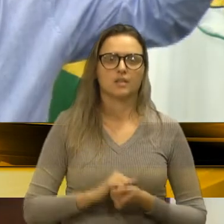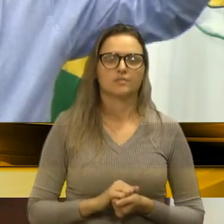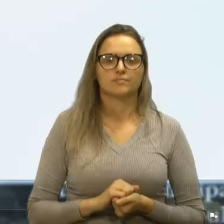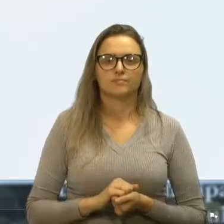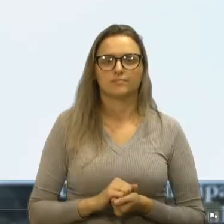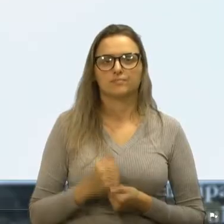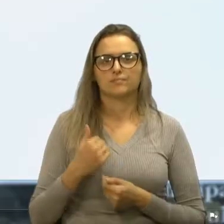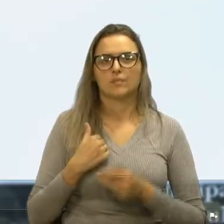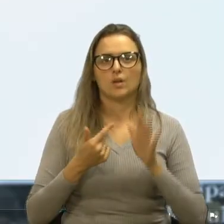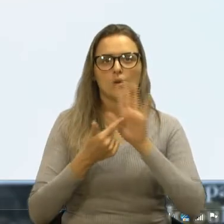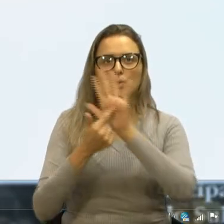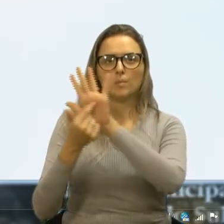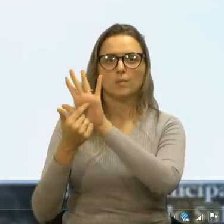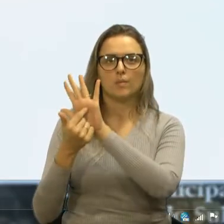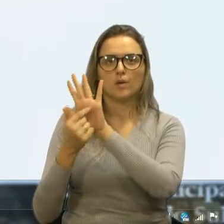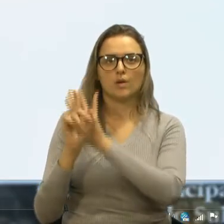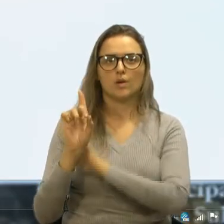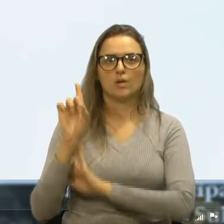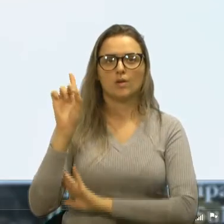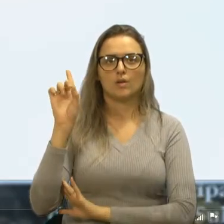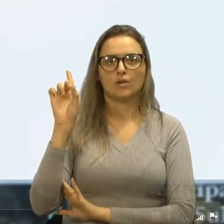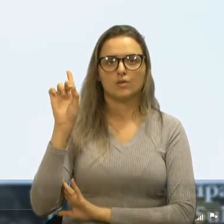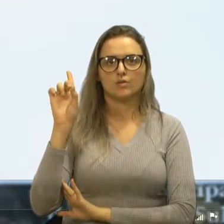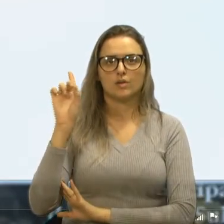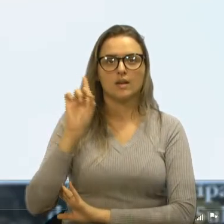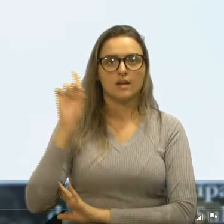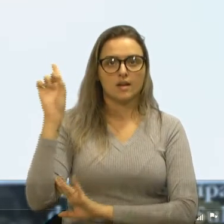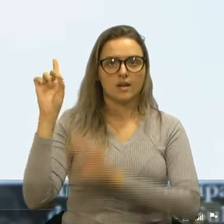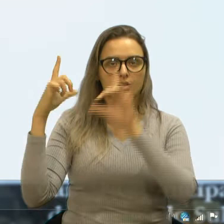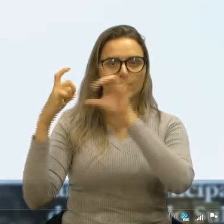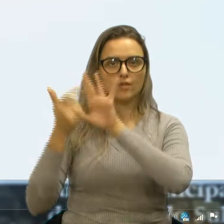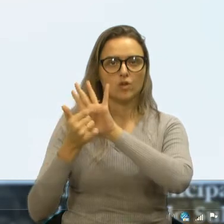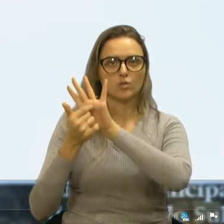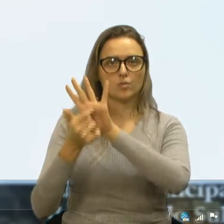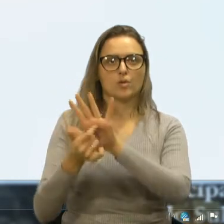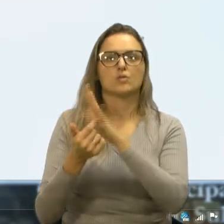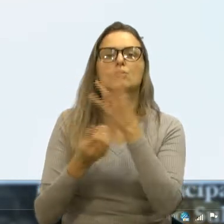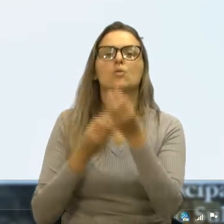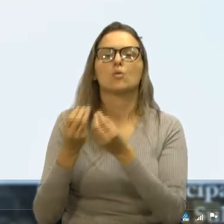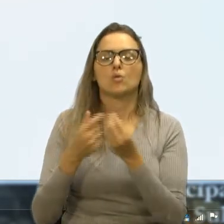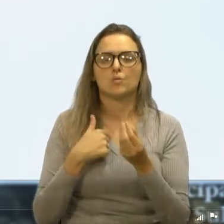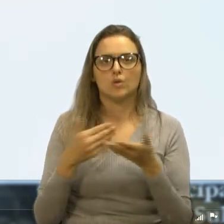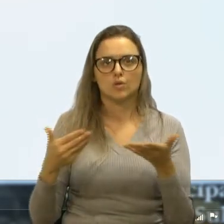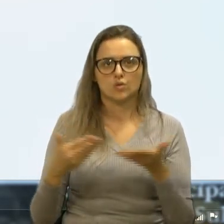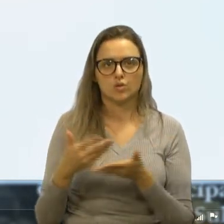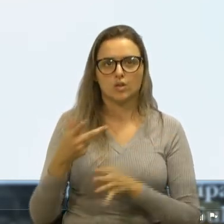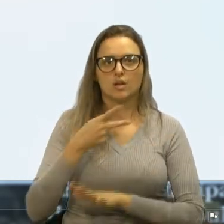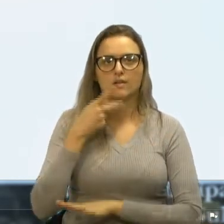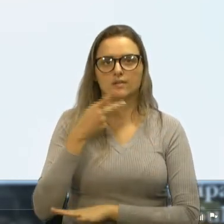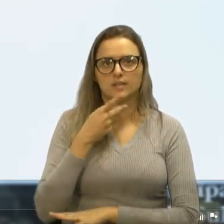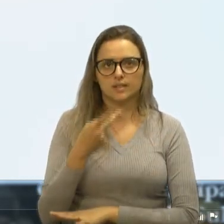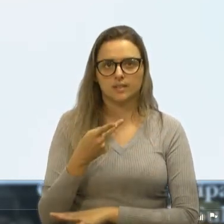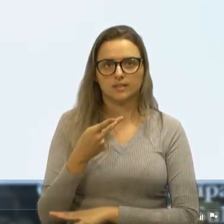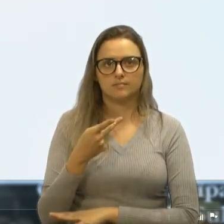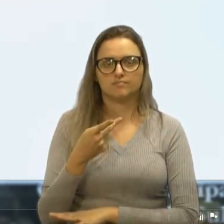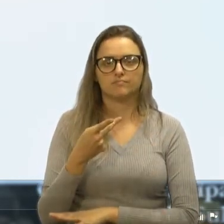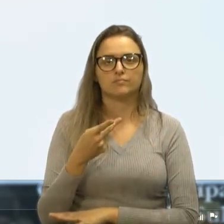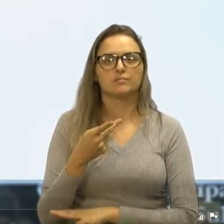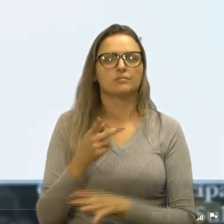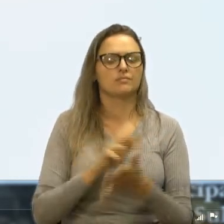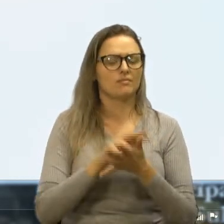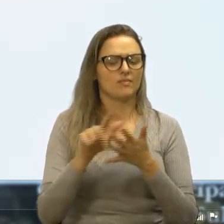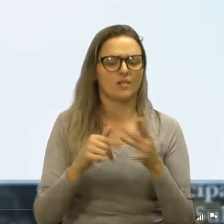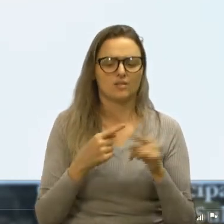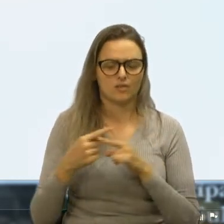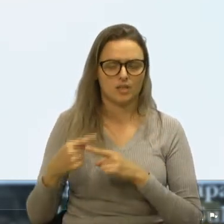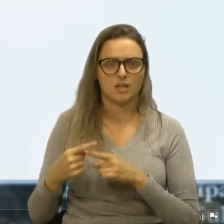espero que fique ali parada essa foto, como eu já falei várias vezes aqui, da preocupação daquela